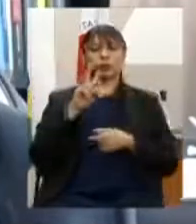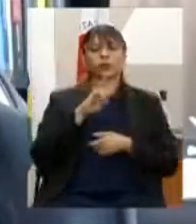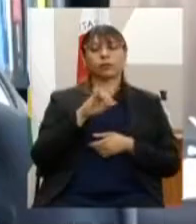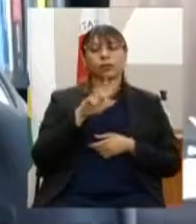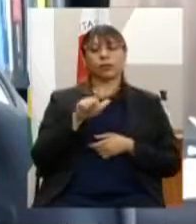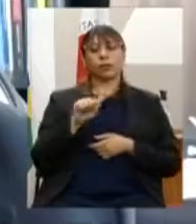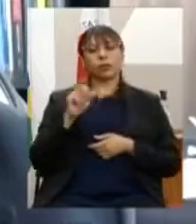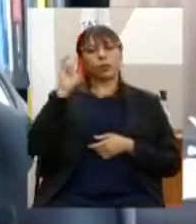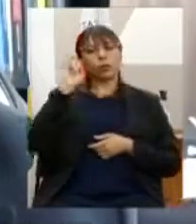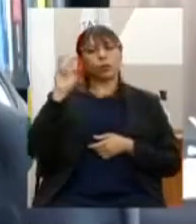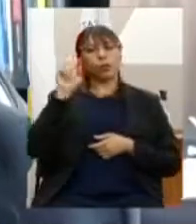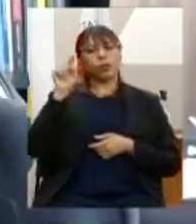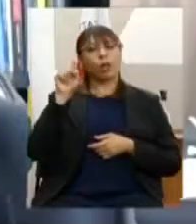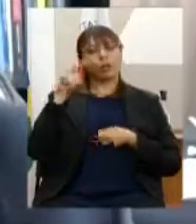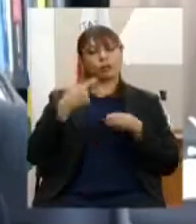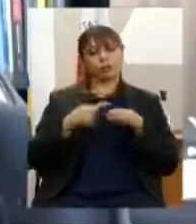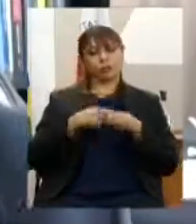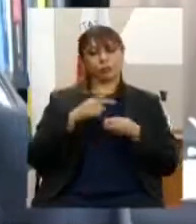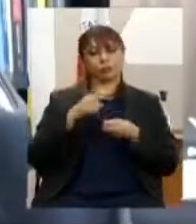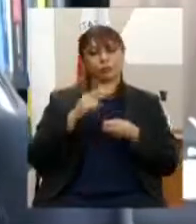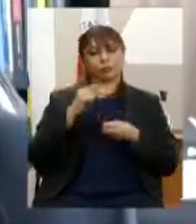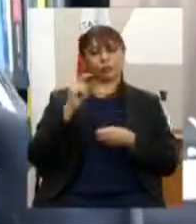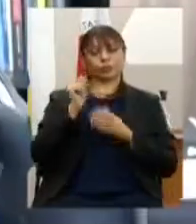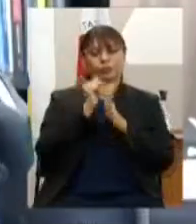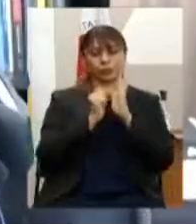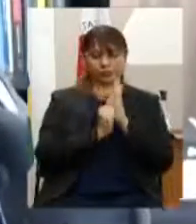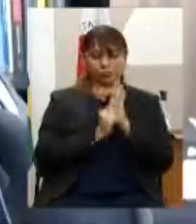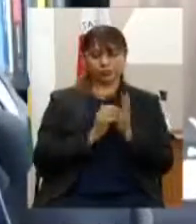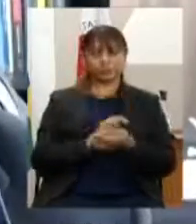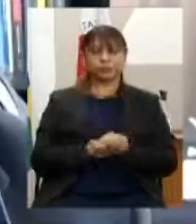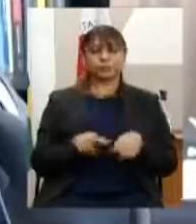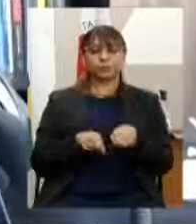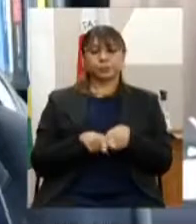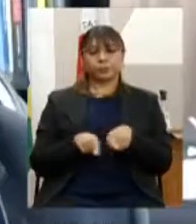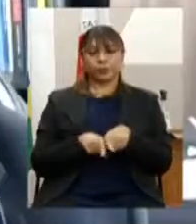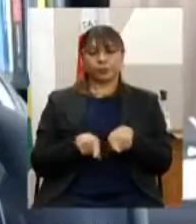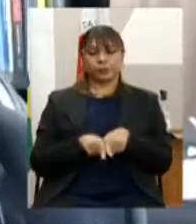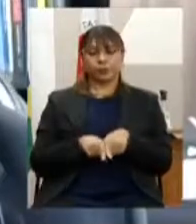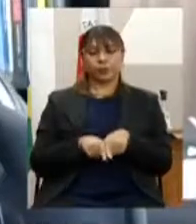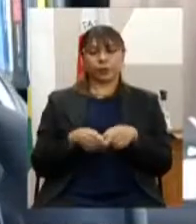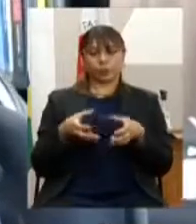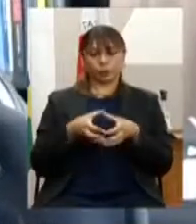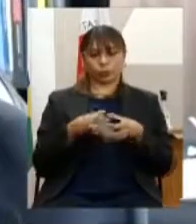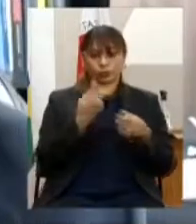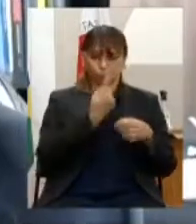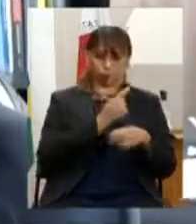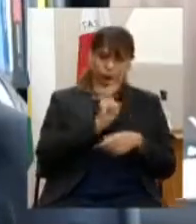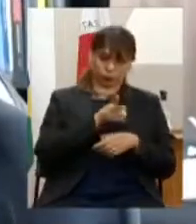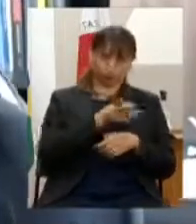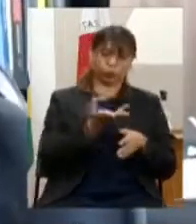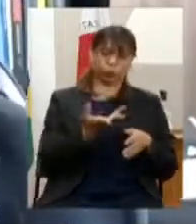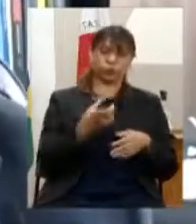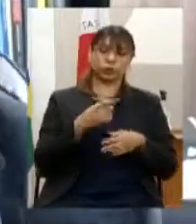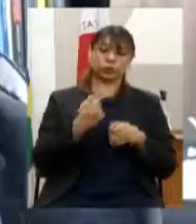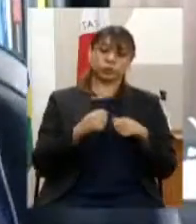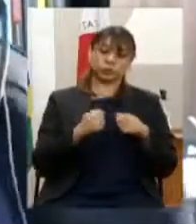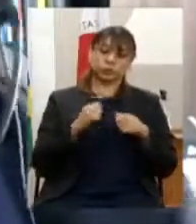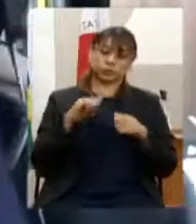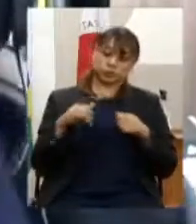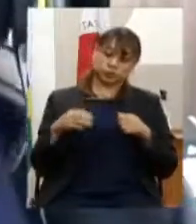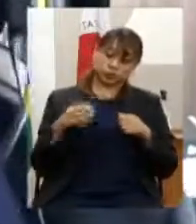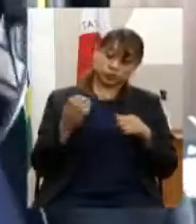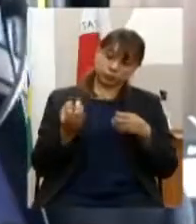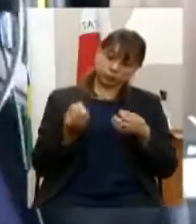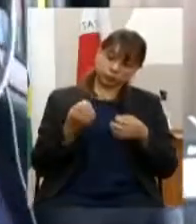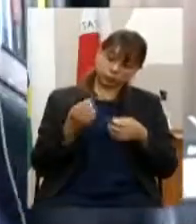em Betim o segundo ponto da categoria do subgrupo 1 ainda foi incluir duas ações novas